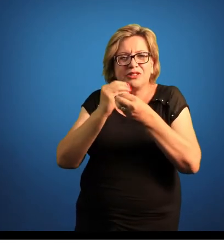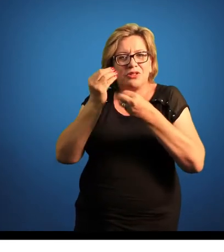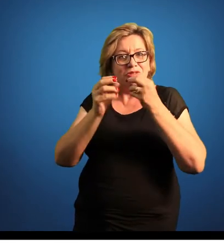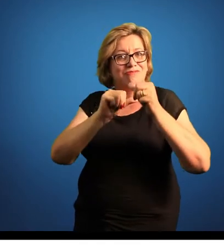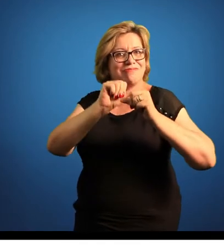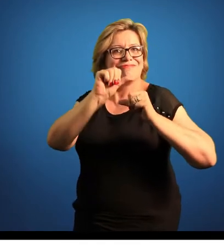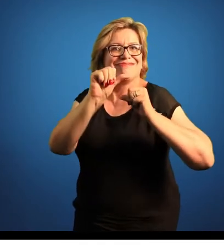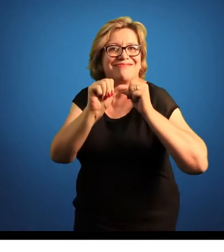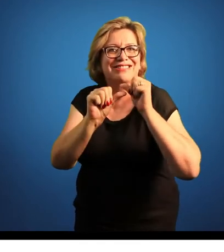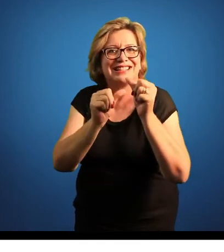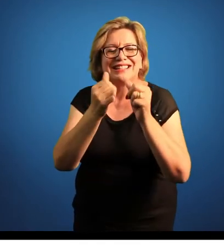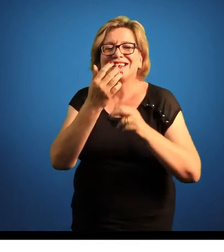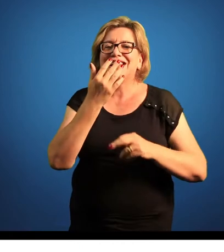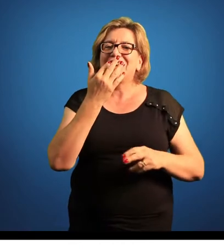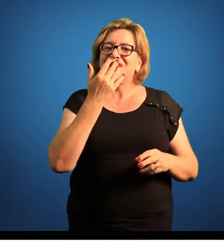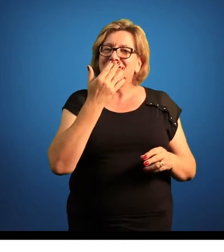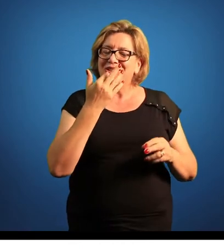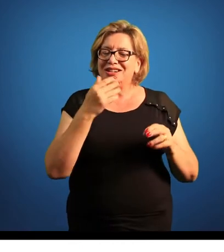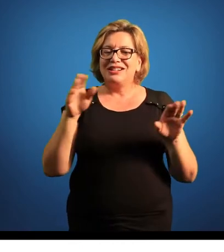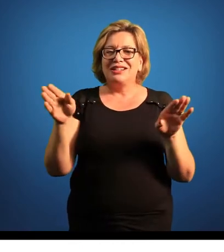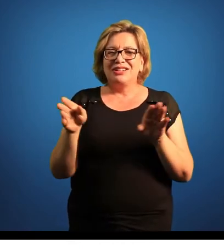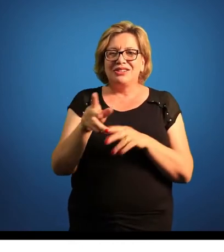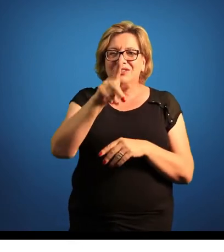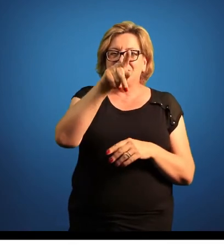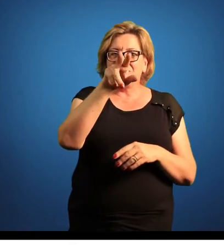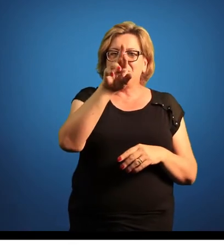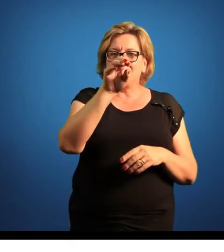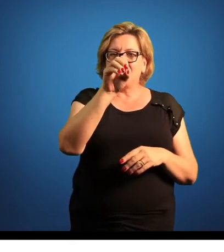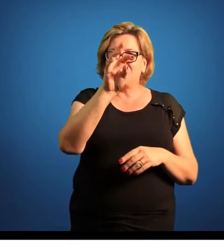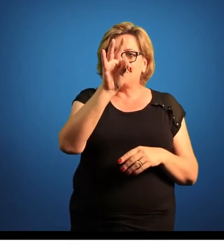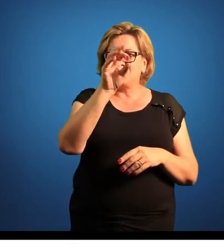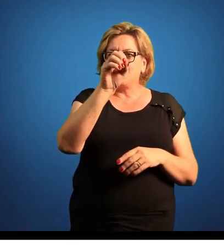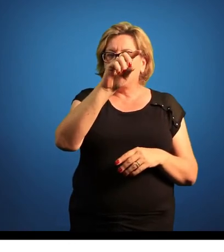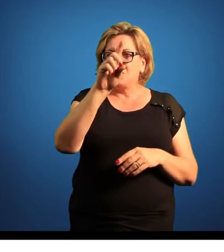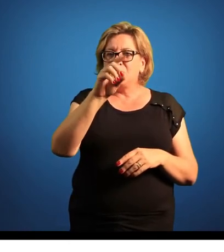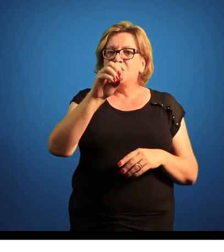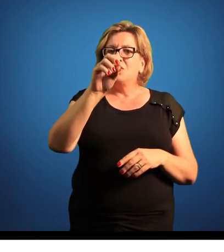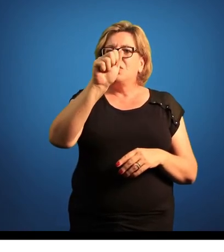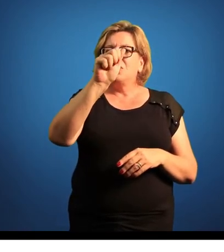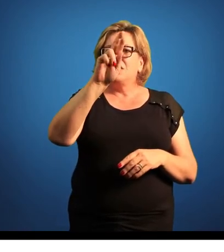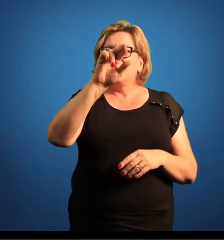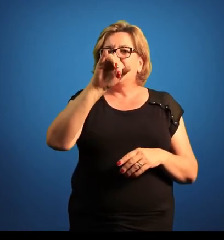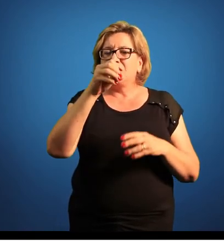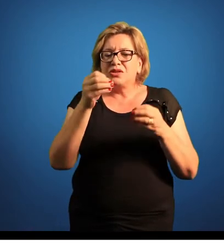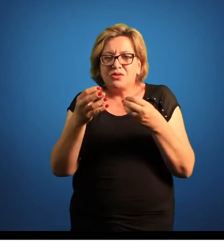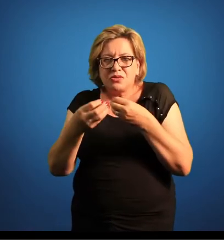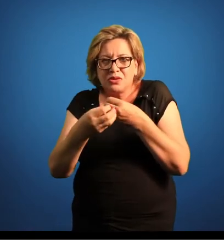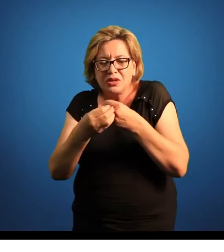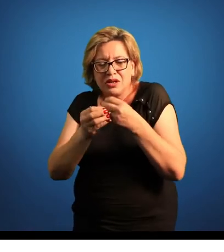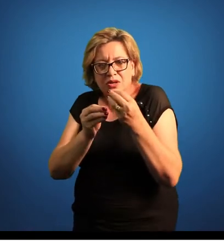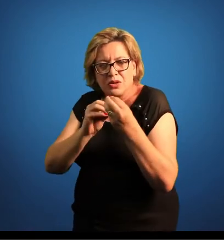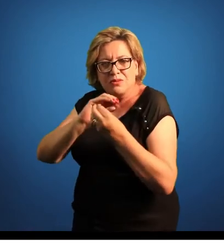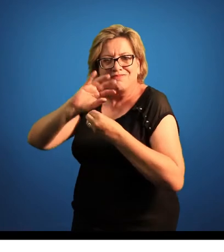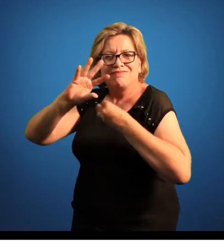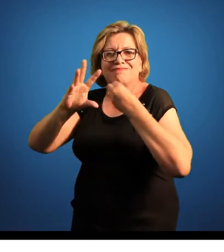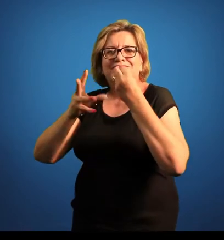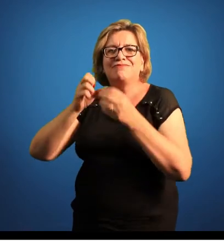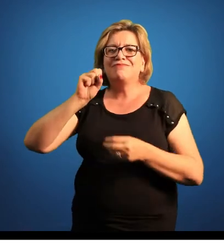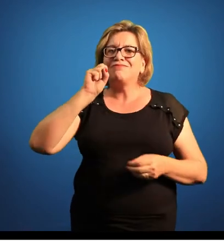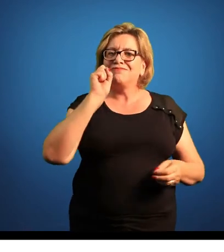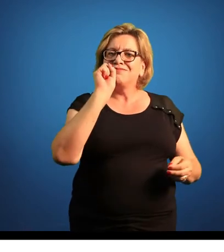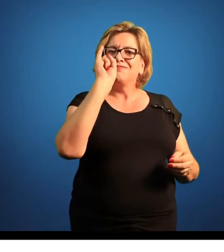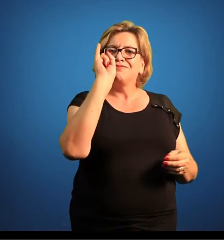Então, esses protozoários fotossintetizantes associados ao tecido dos quinidários formam uma associação simbiótica, onde então